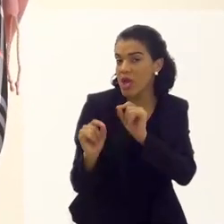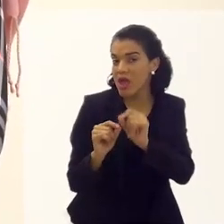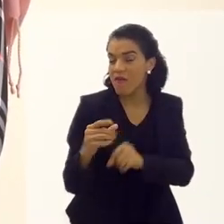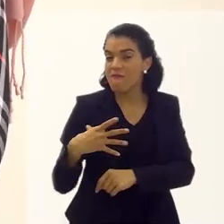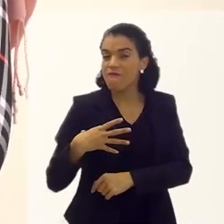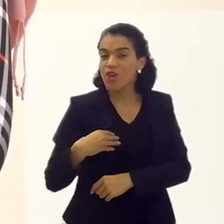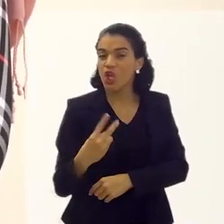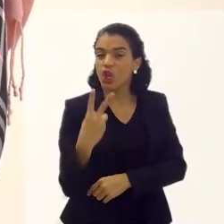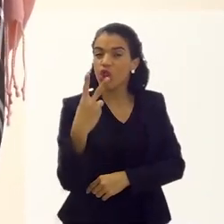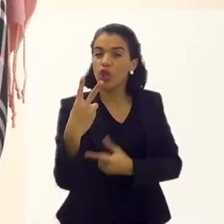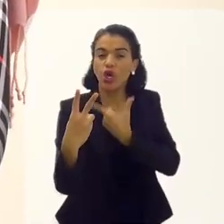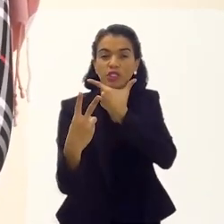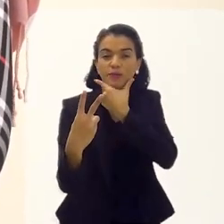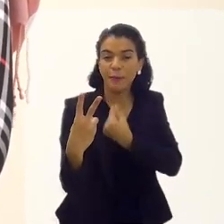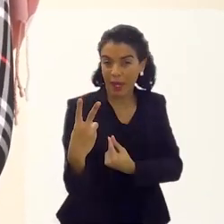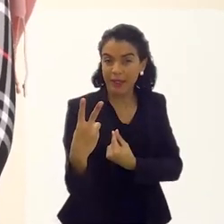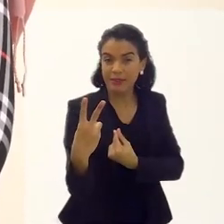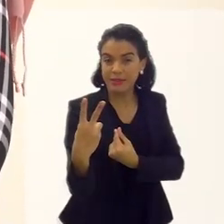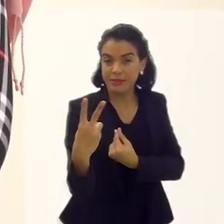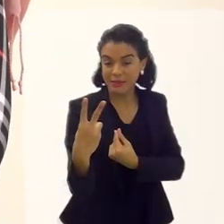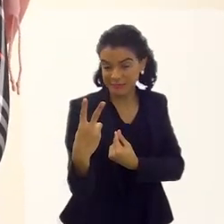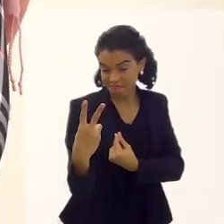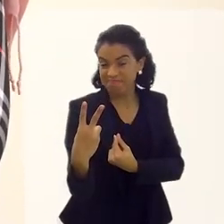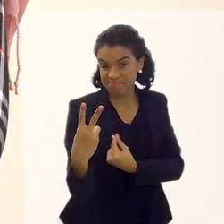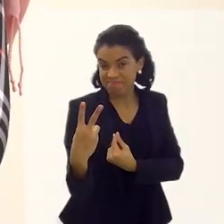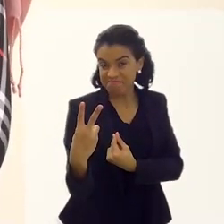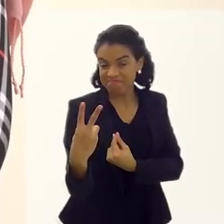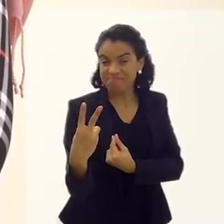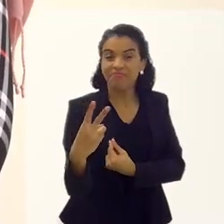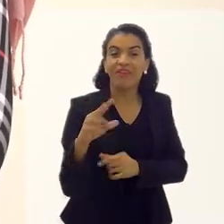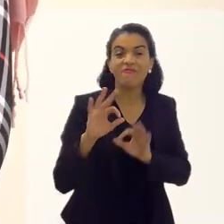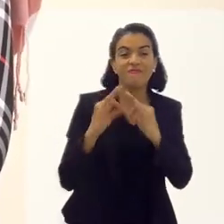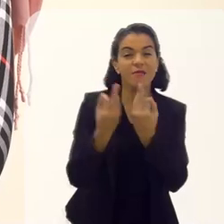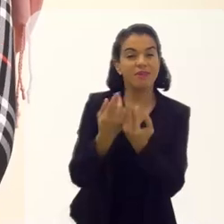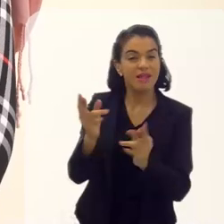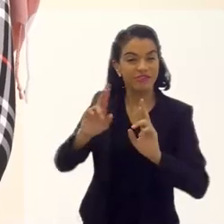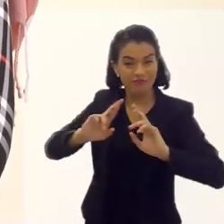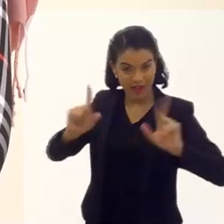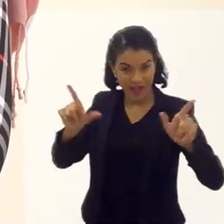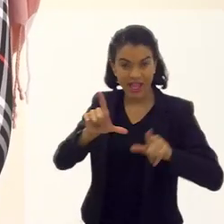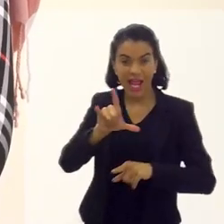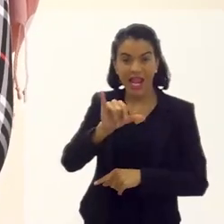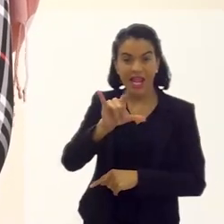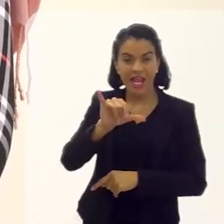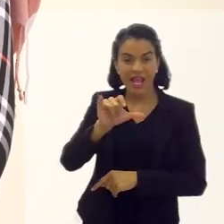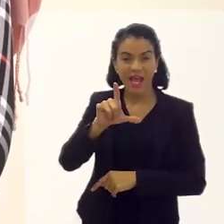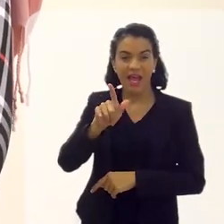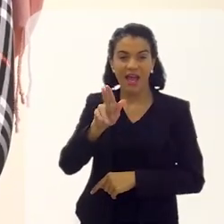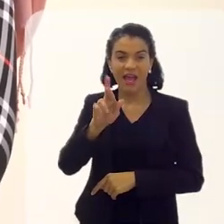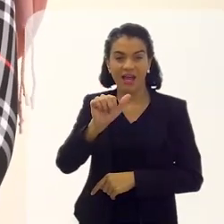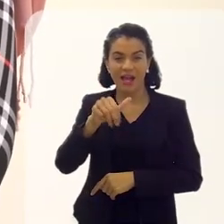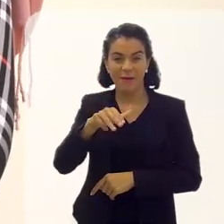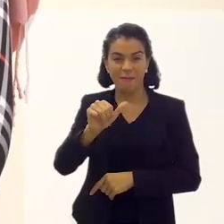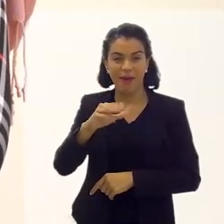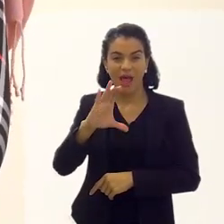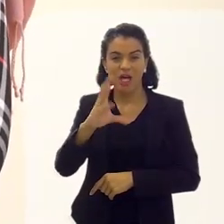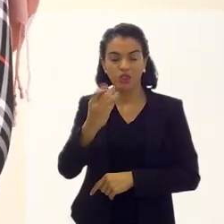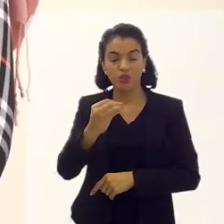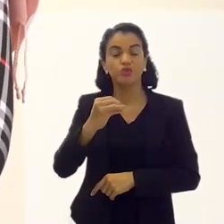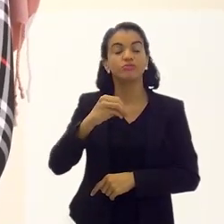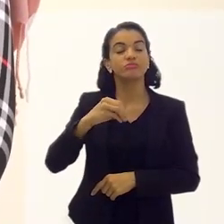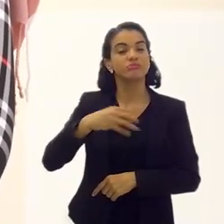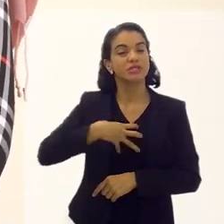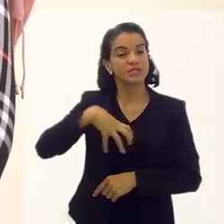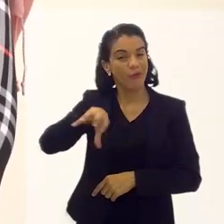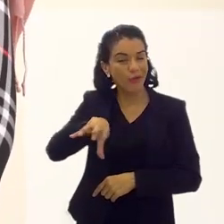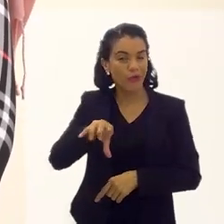Filho de Dois Pais, do Vossir Carrasco, Família Bem Diferente, da Lília Gramacho, que é uma autora